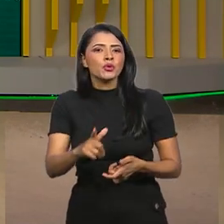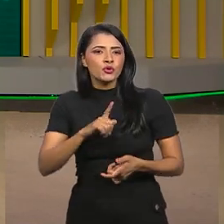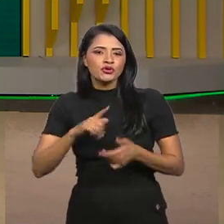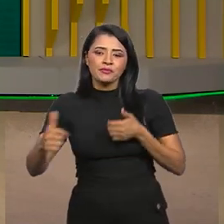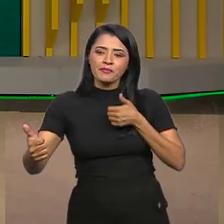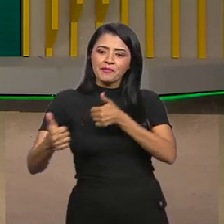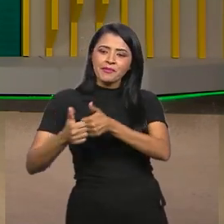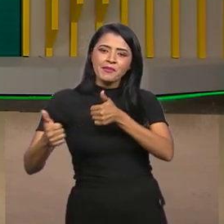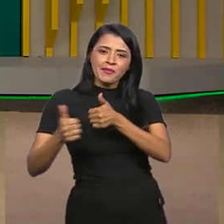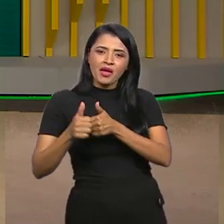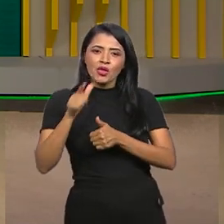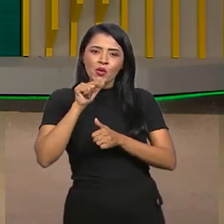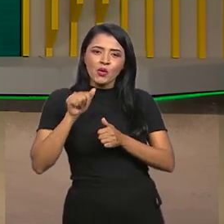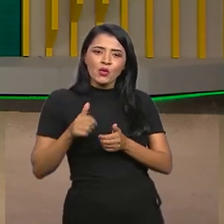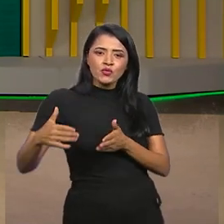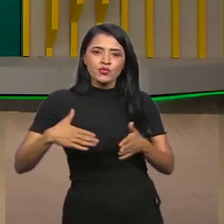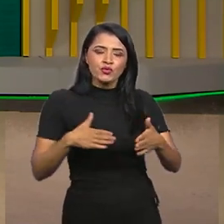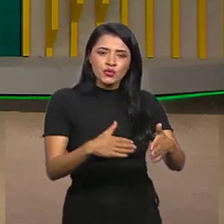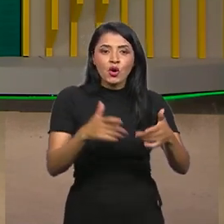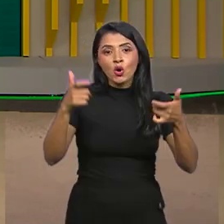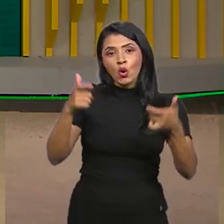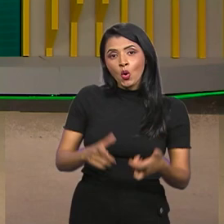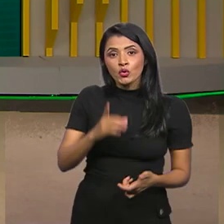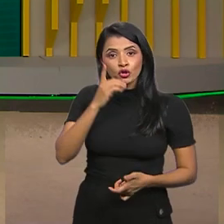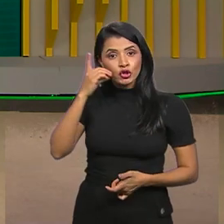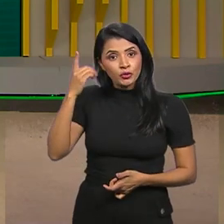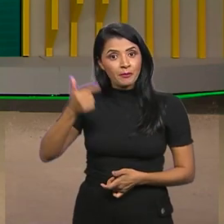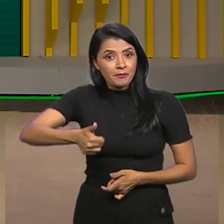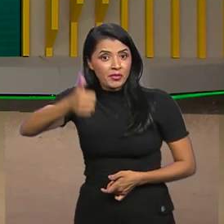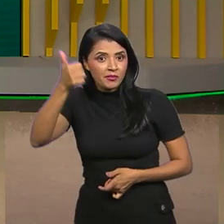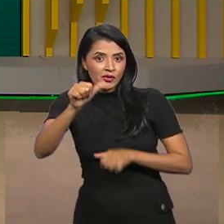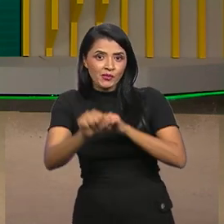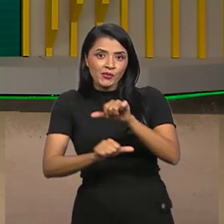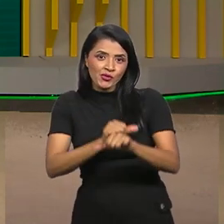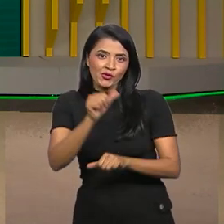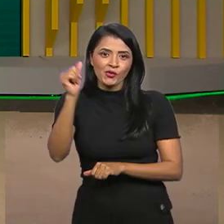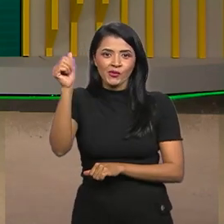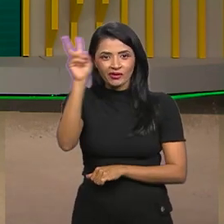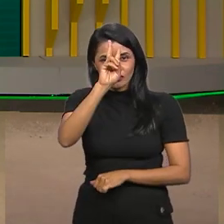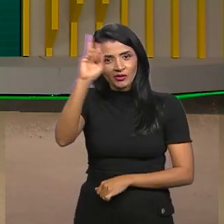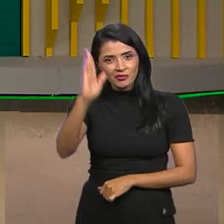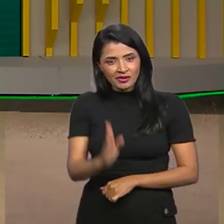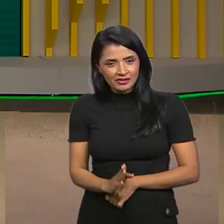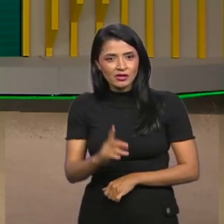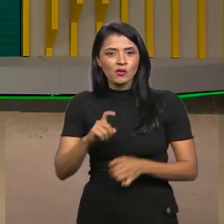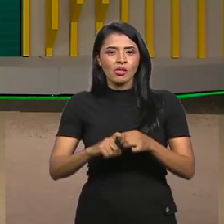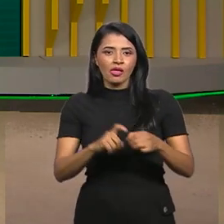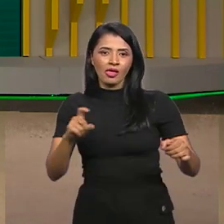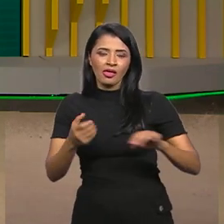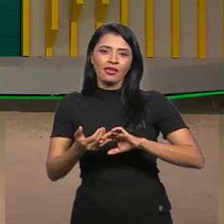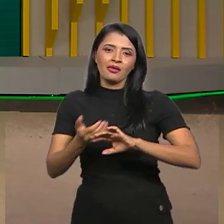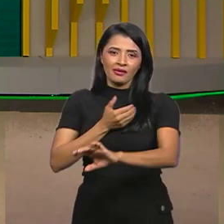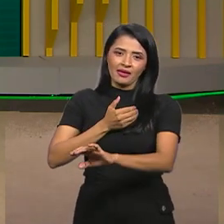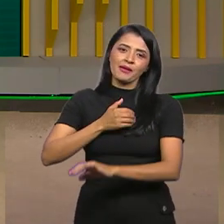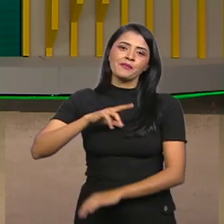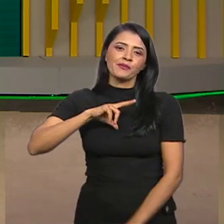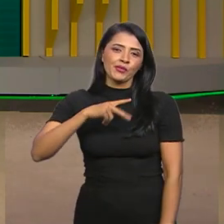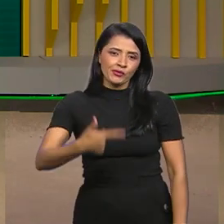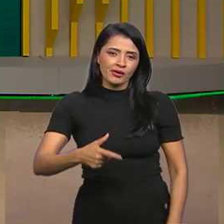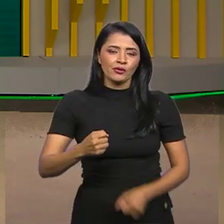pertinho do riacho, onde Dom Pedro I mudou a história do Brasil, rompendo laços com Portugal em